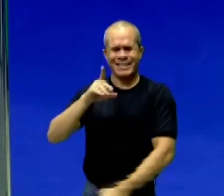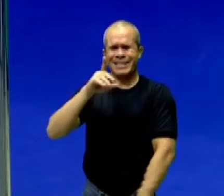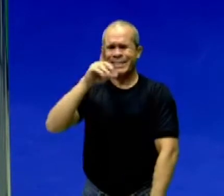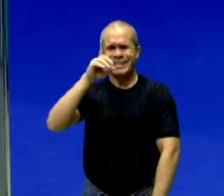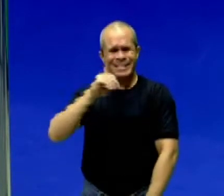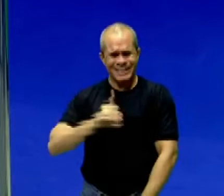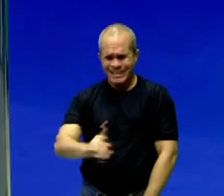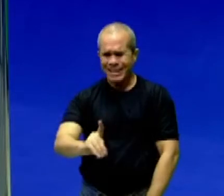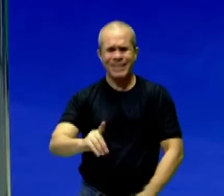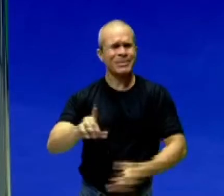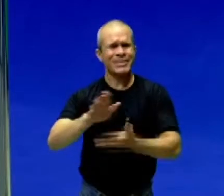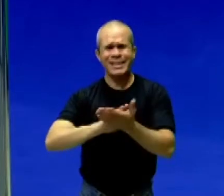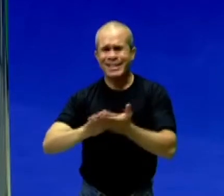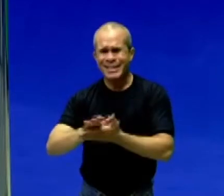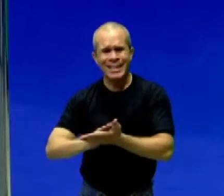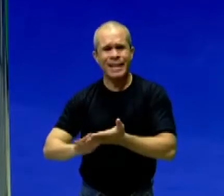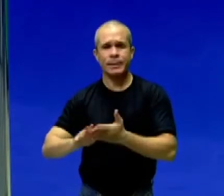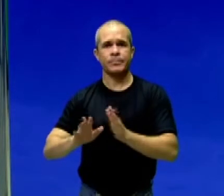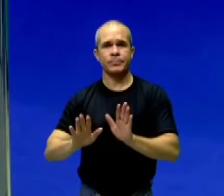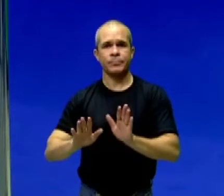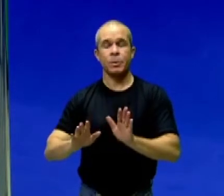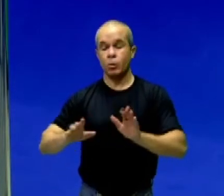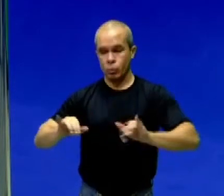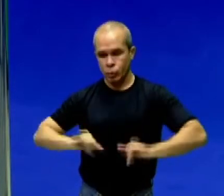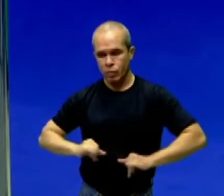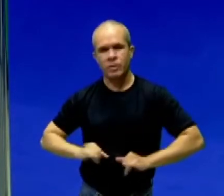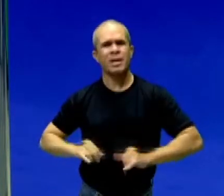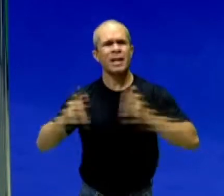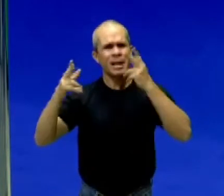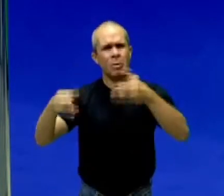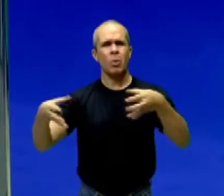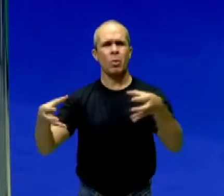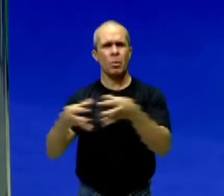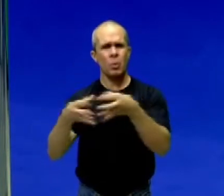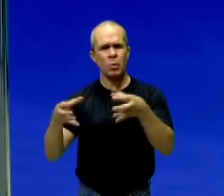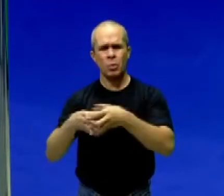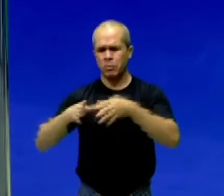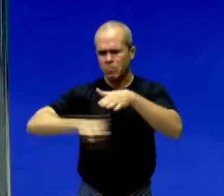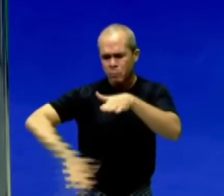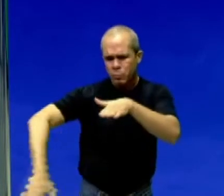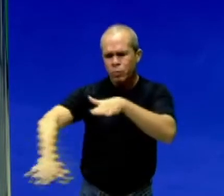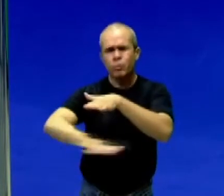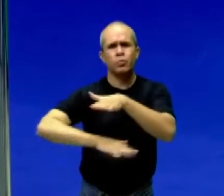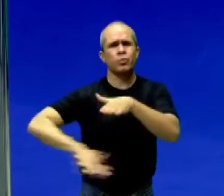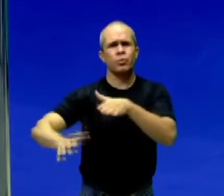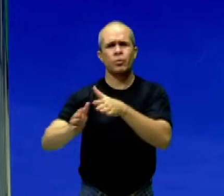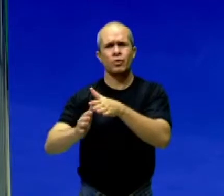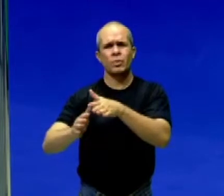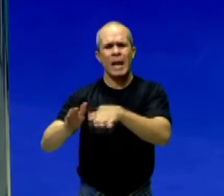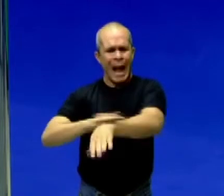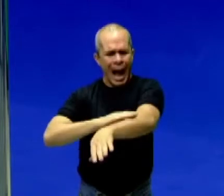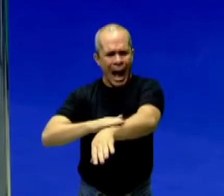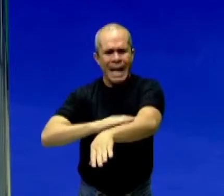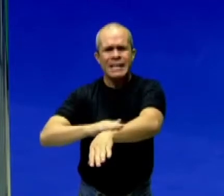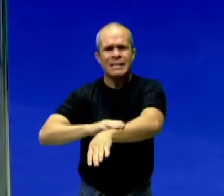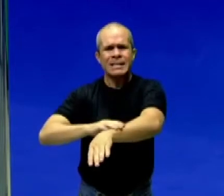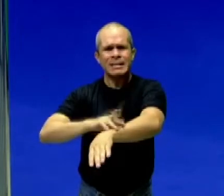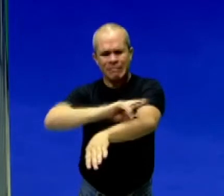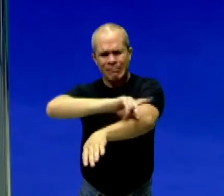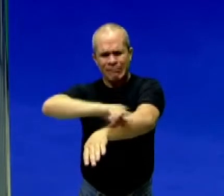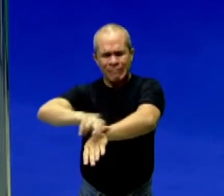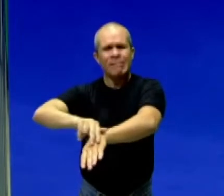muito menos direitos iguais aos brancos. Eram vistos como uma raça inferior, um total cenário de